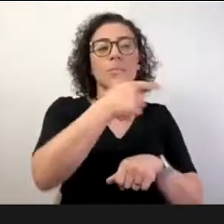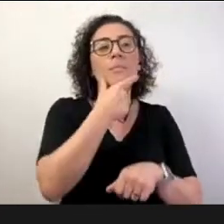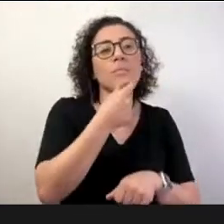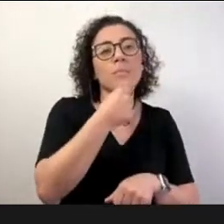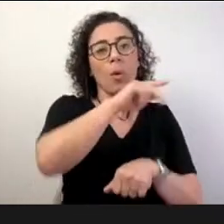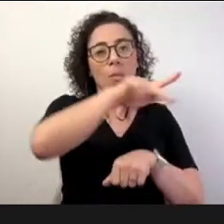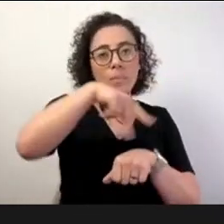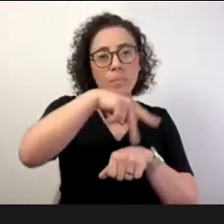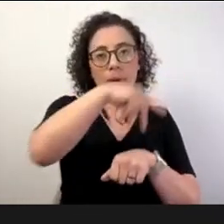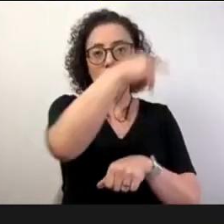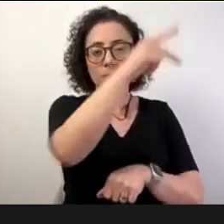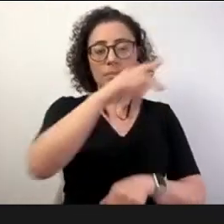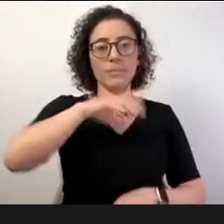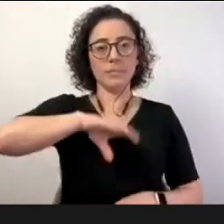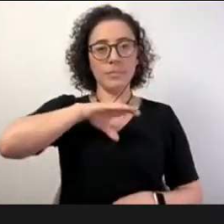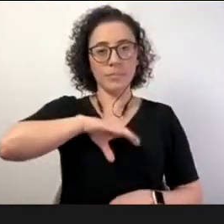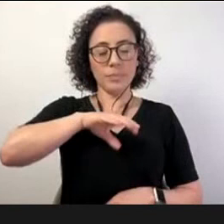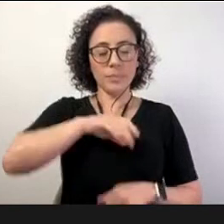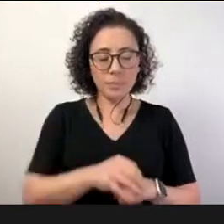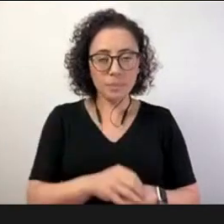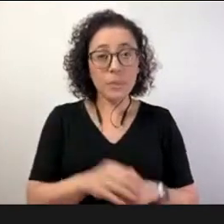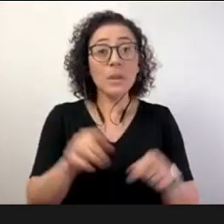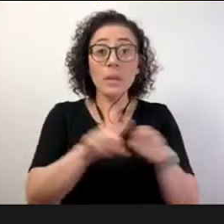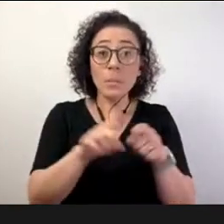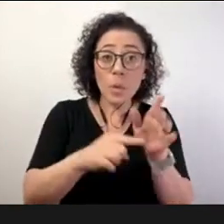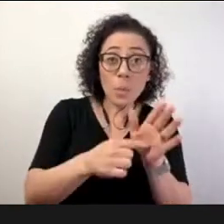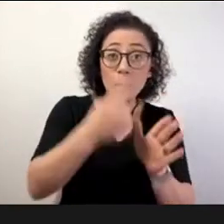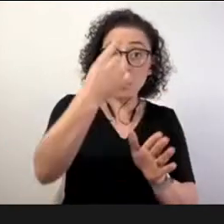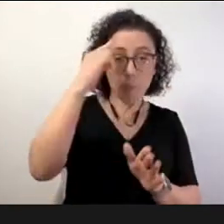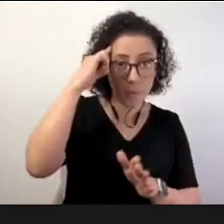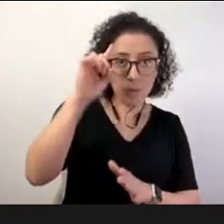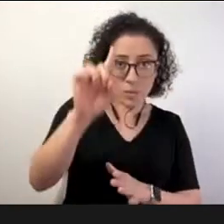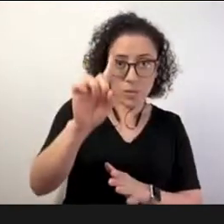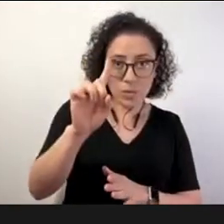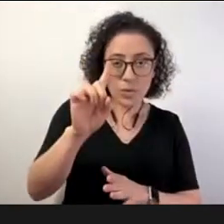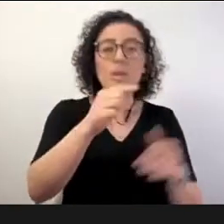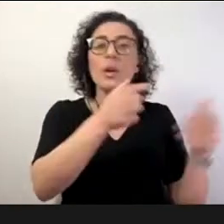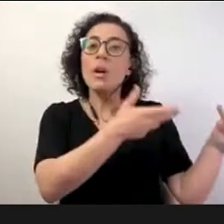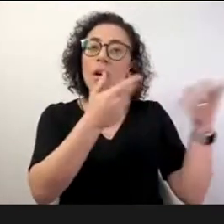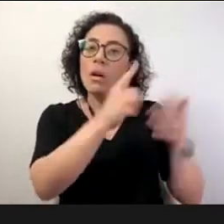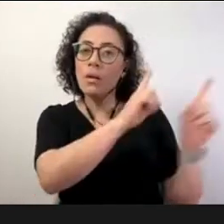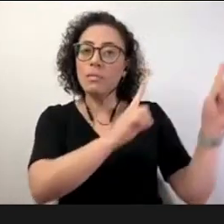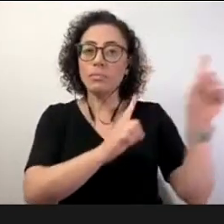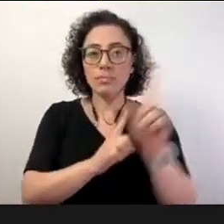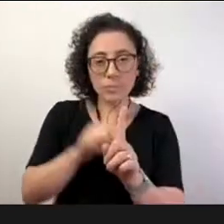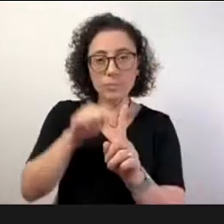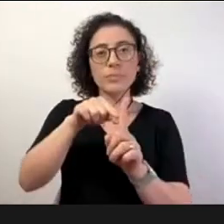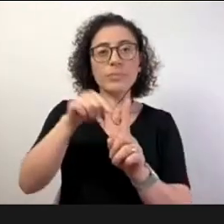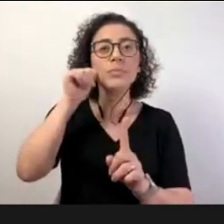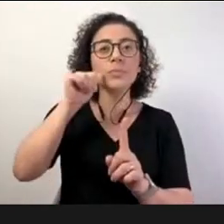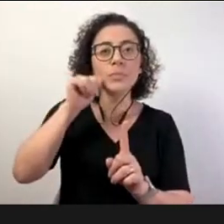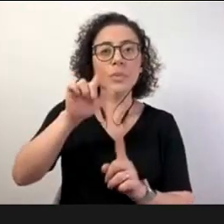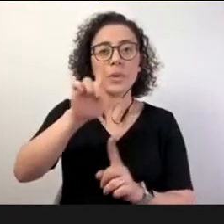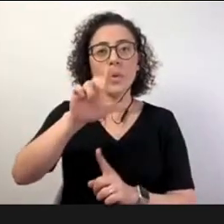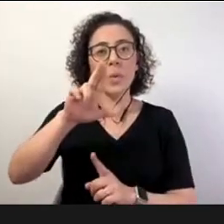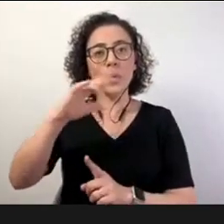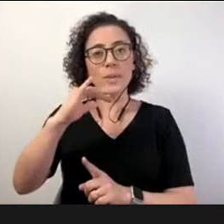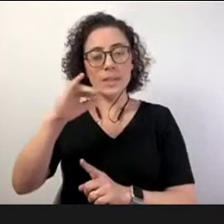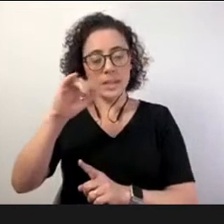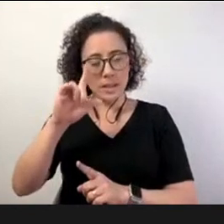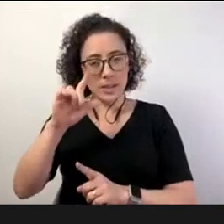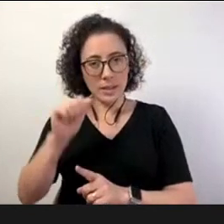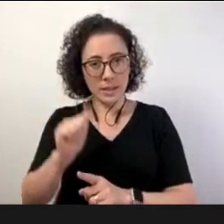com a participação de nossa superintendente de operações, Lucila Isciotti. As